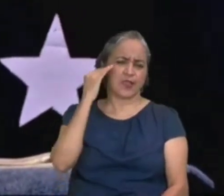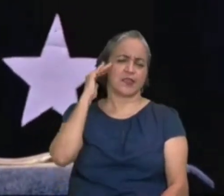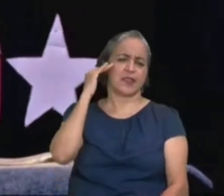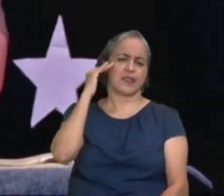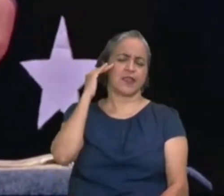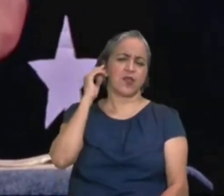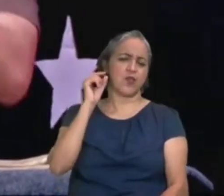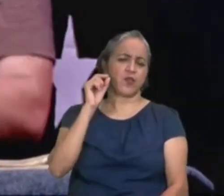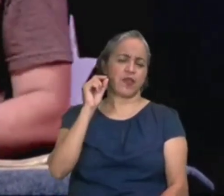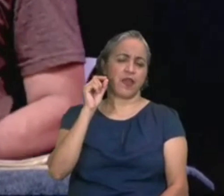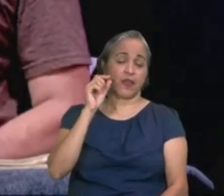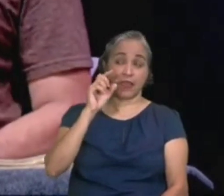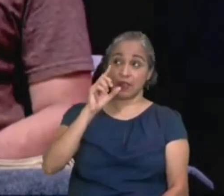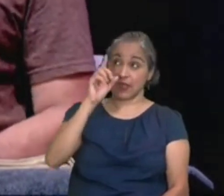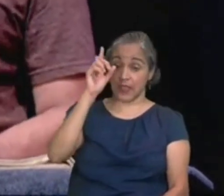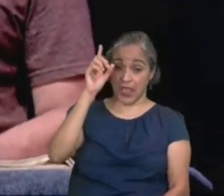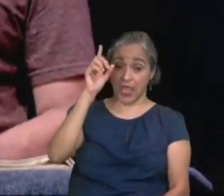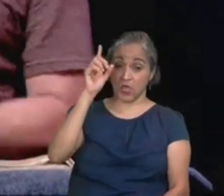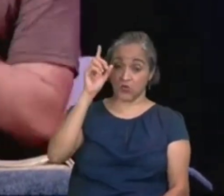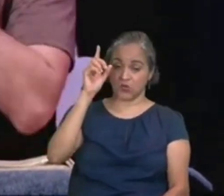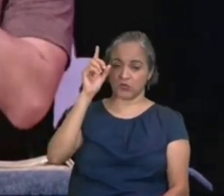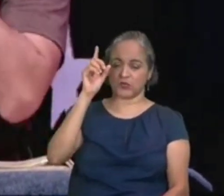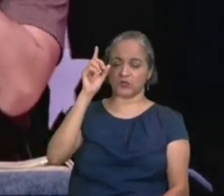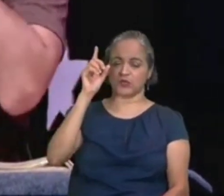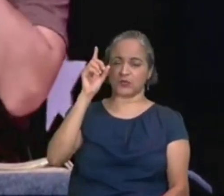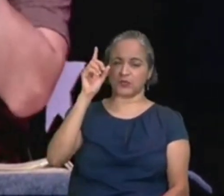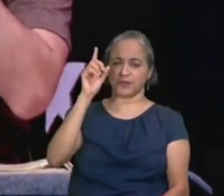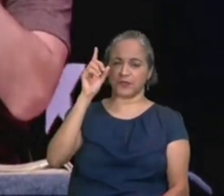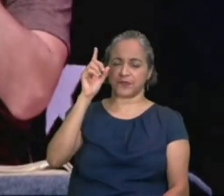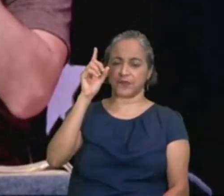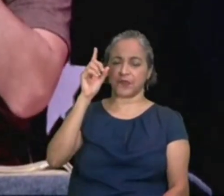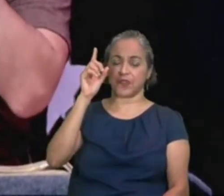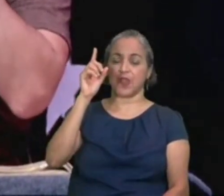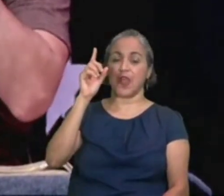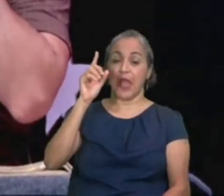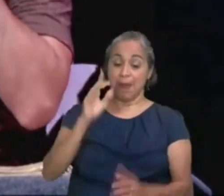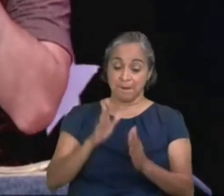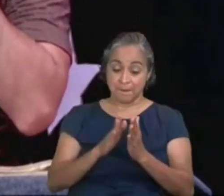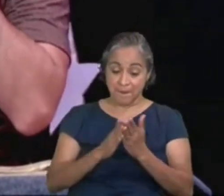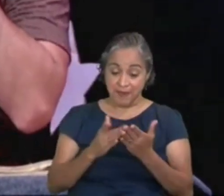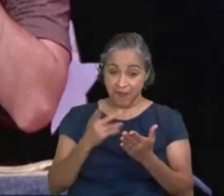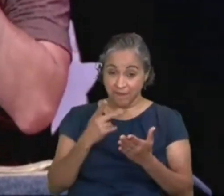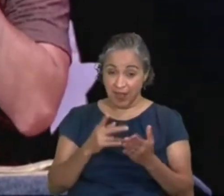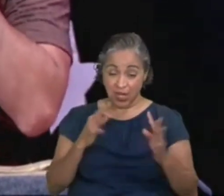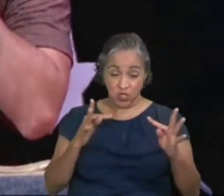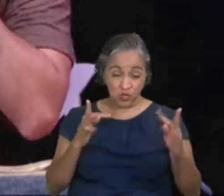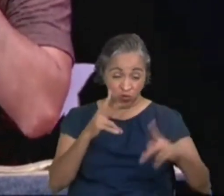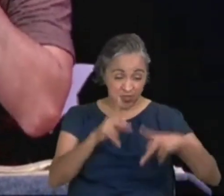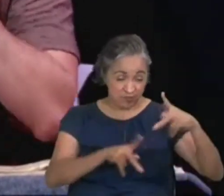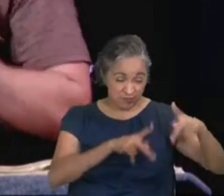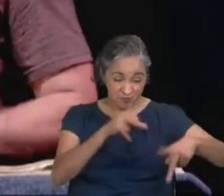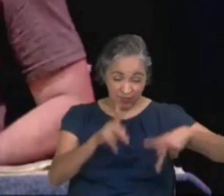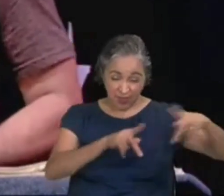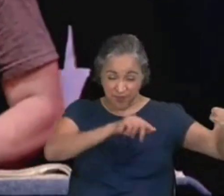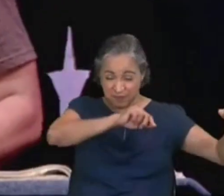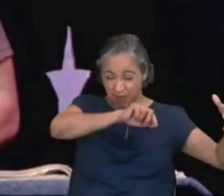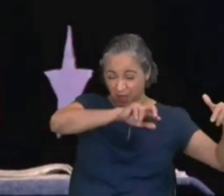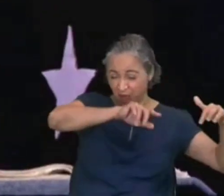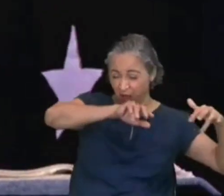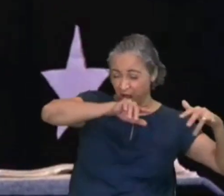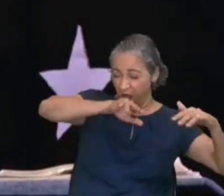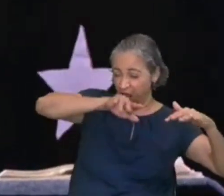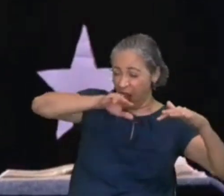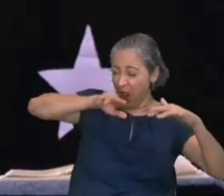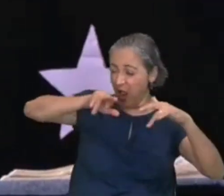que a esse Deus, a Bíblia diz, todo o joelho, se dobrará, lá em Romanos, capítulo 14,